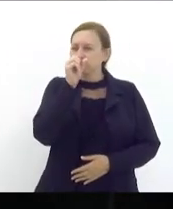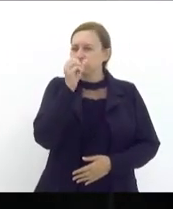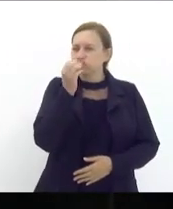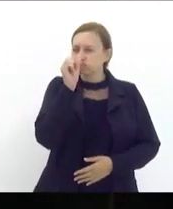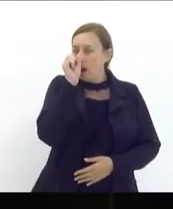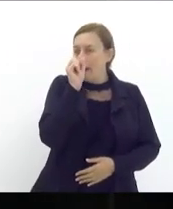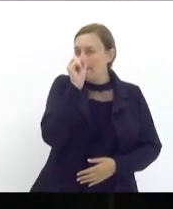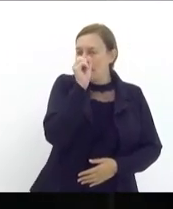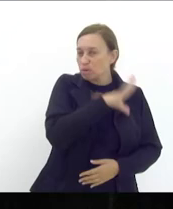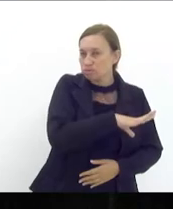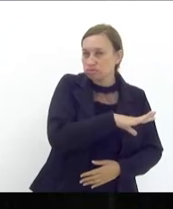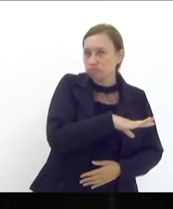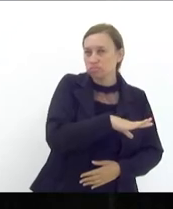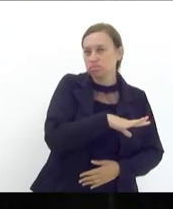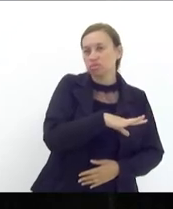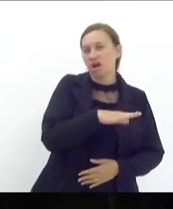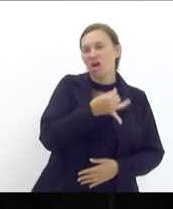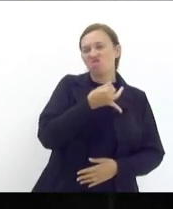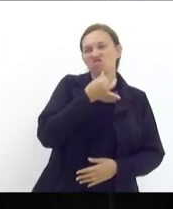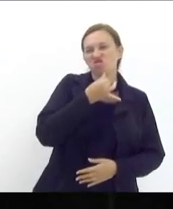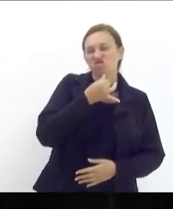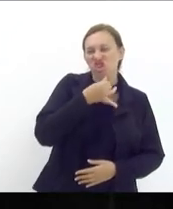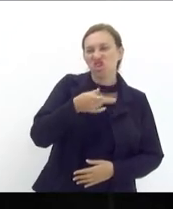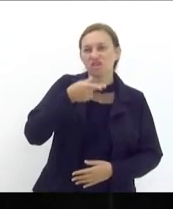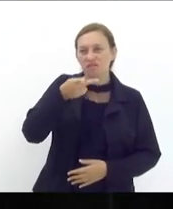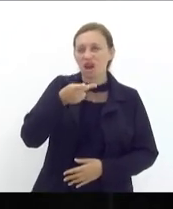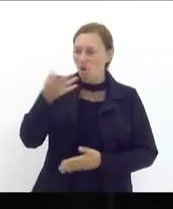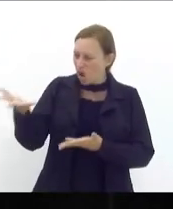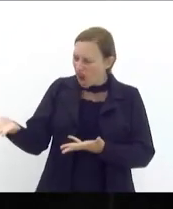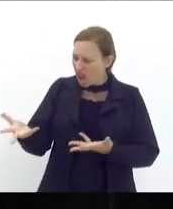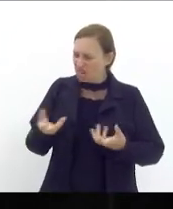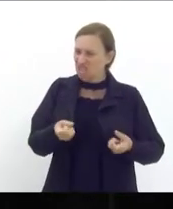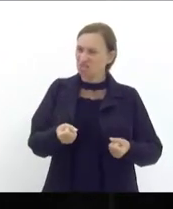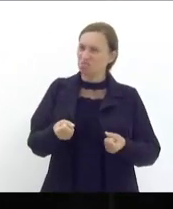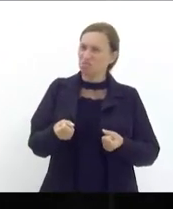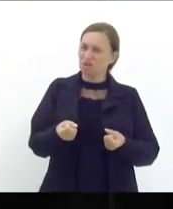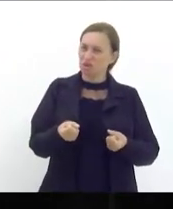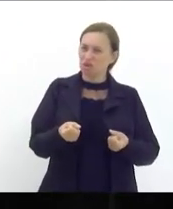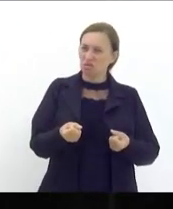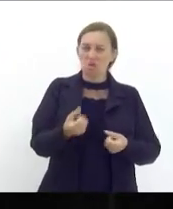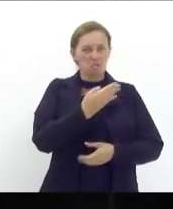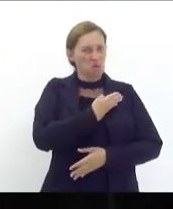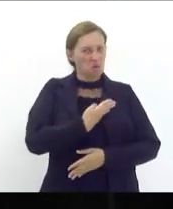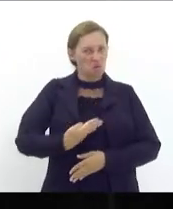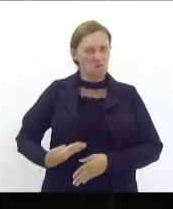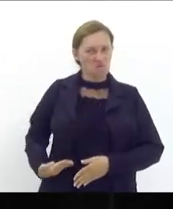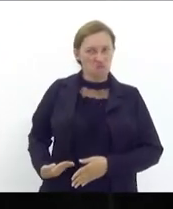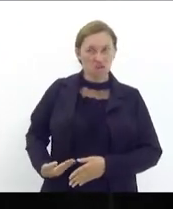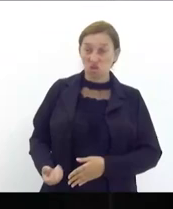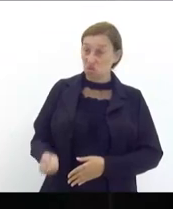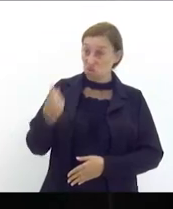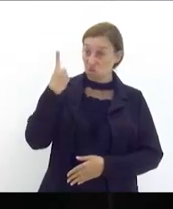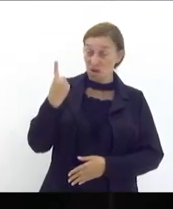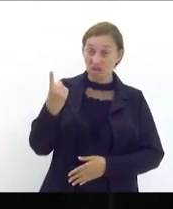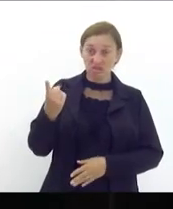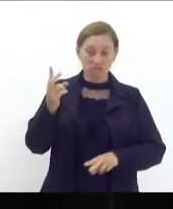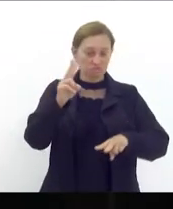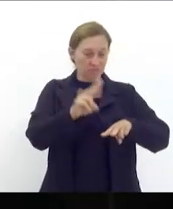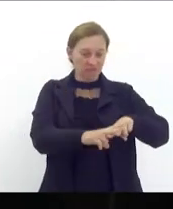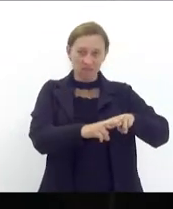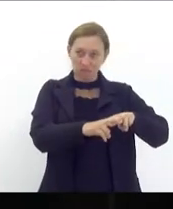ao recebimento pelo governo do ex-presidiário